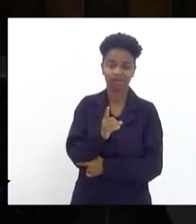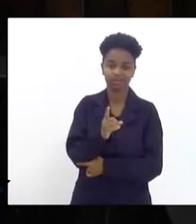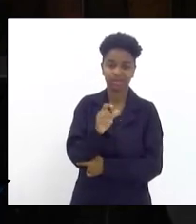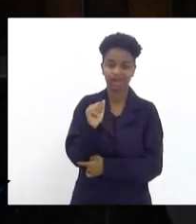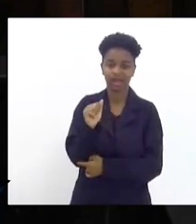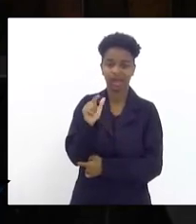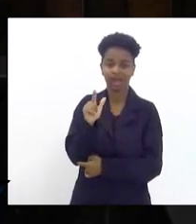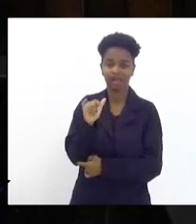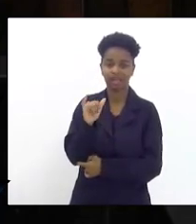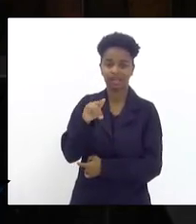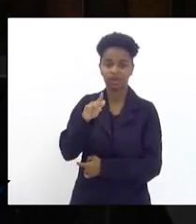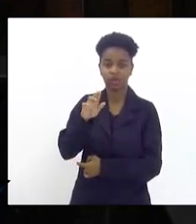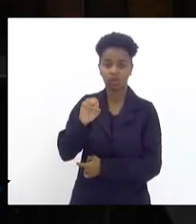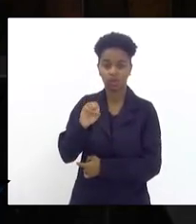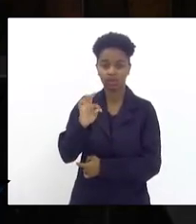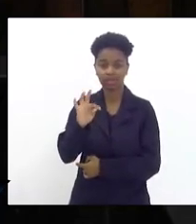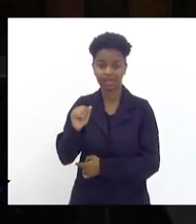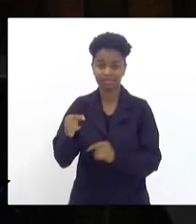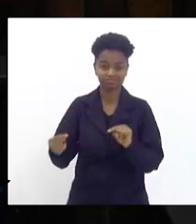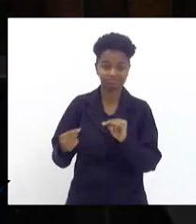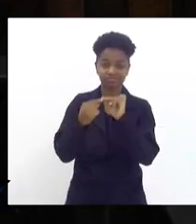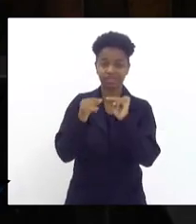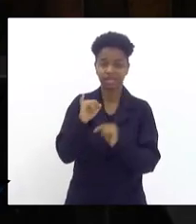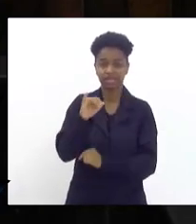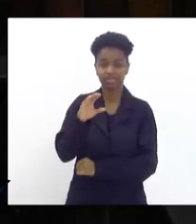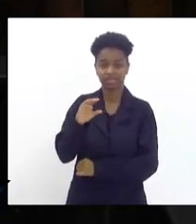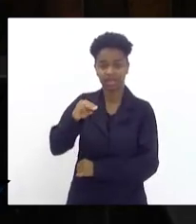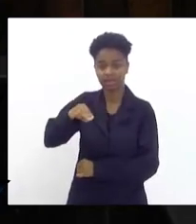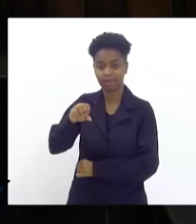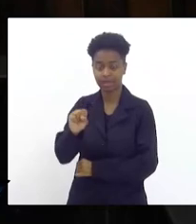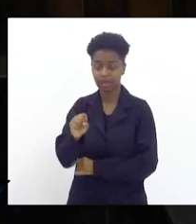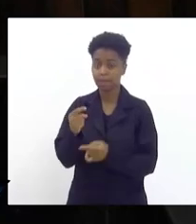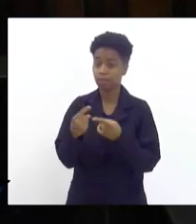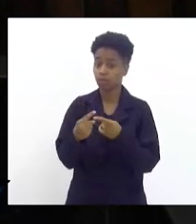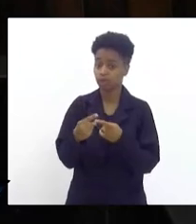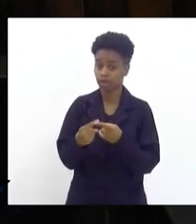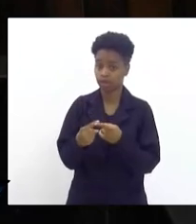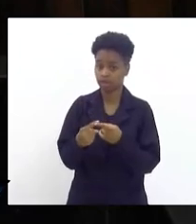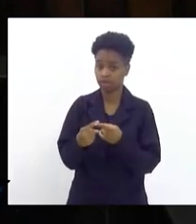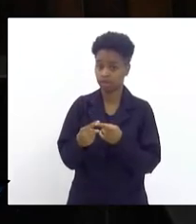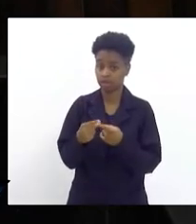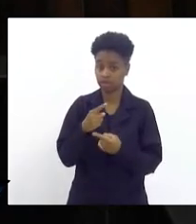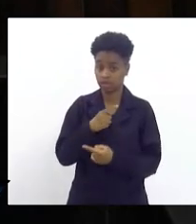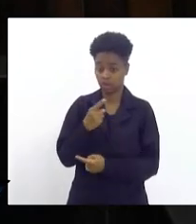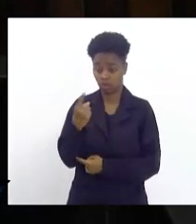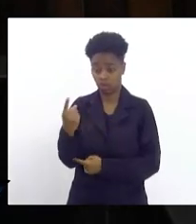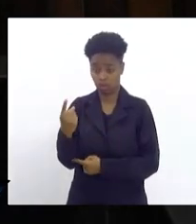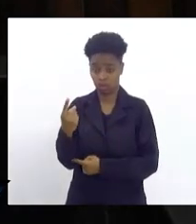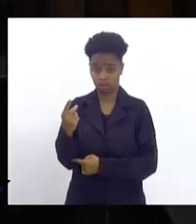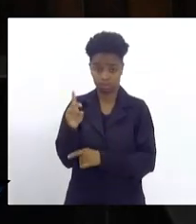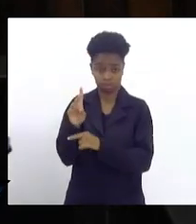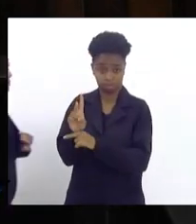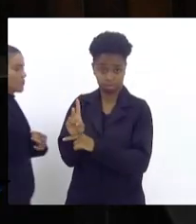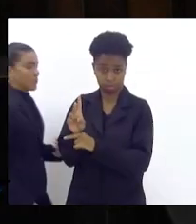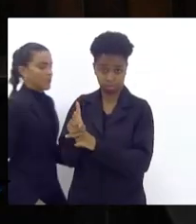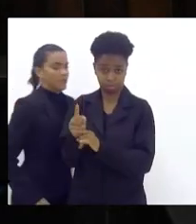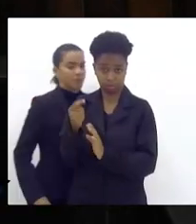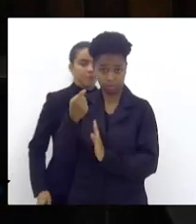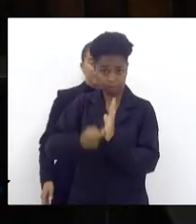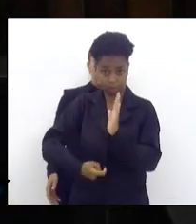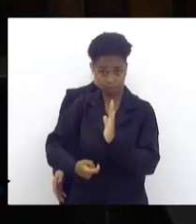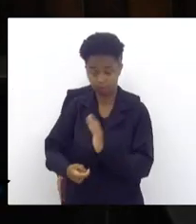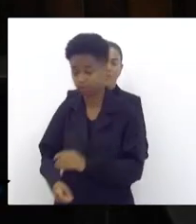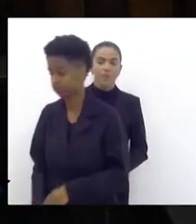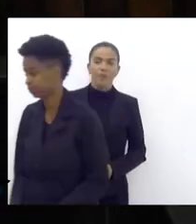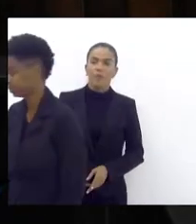alíquota efetiva de ICMS. Por quê? De um, tem imunidade tributária exportação